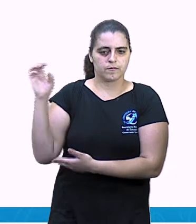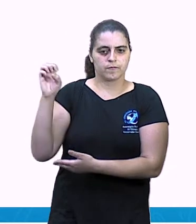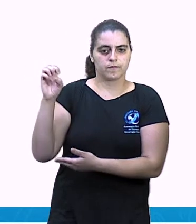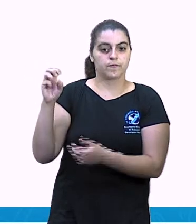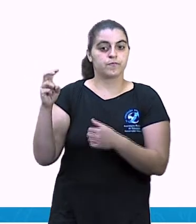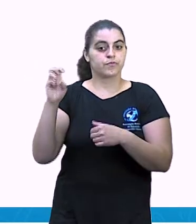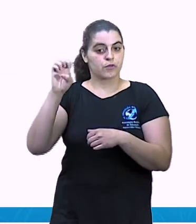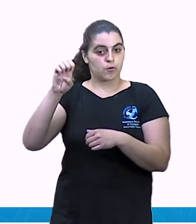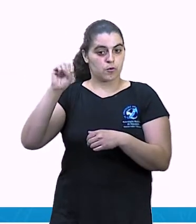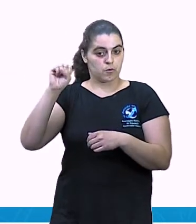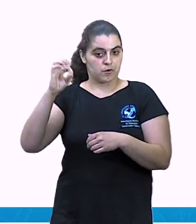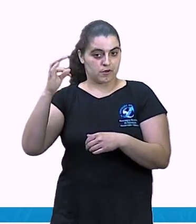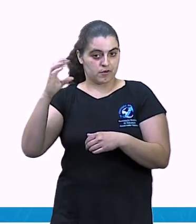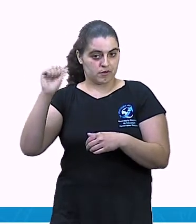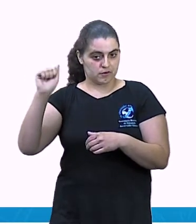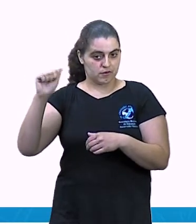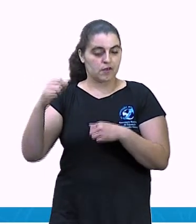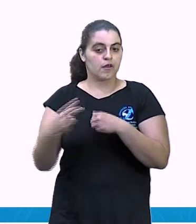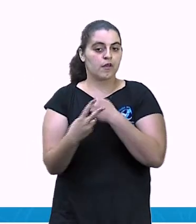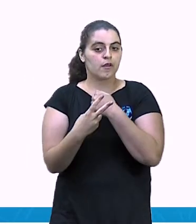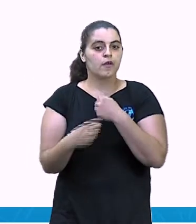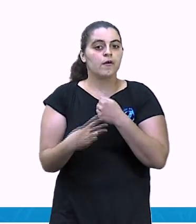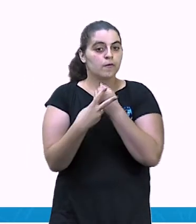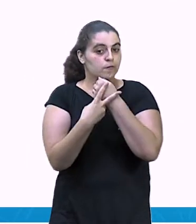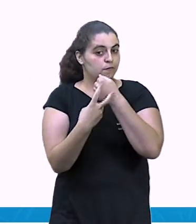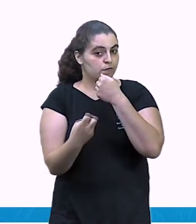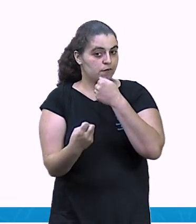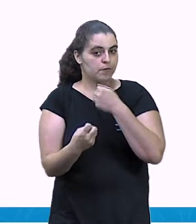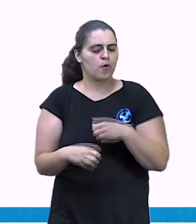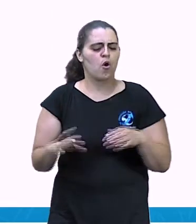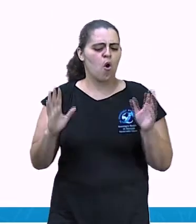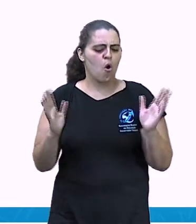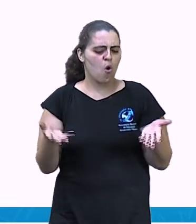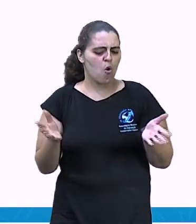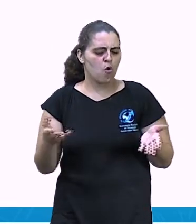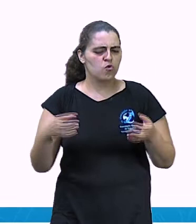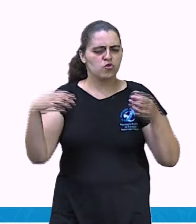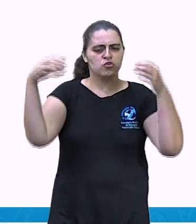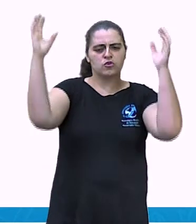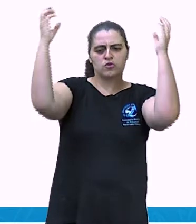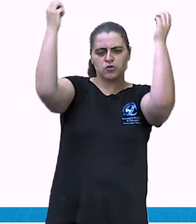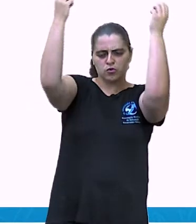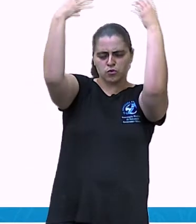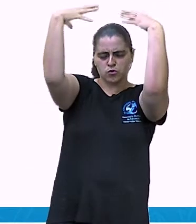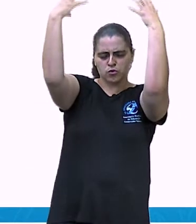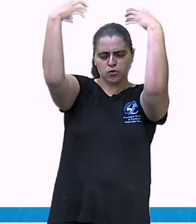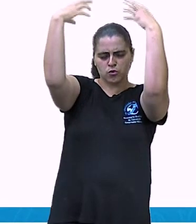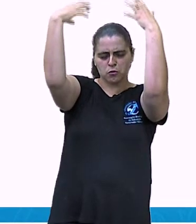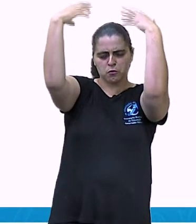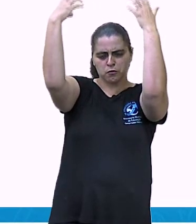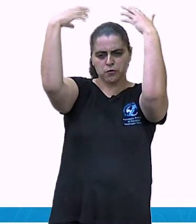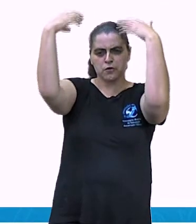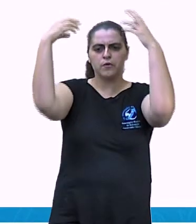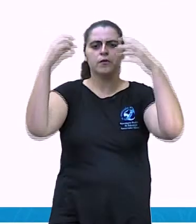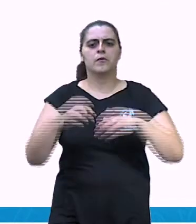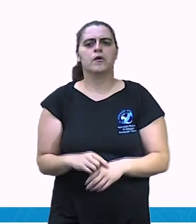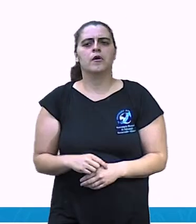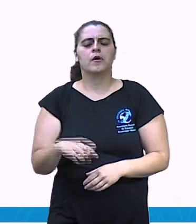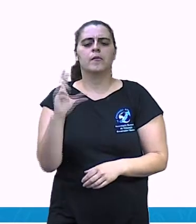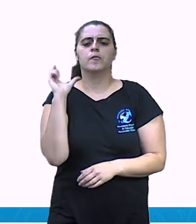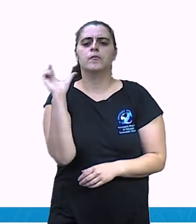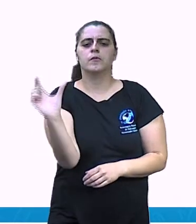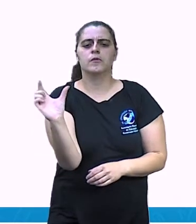verbo. Preste atenção na última frase. Hoje choveu bastante. A palavra